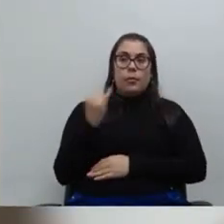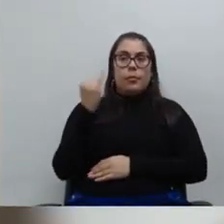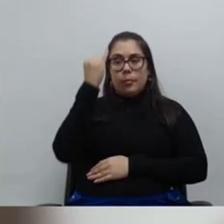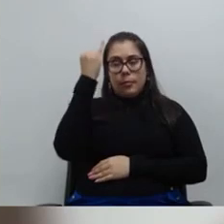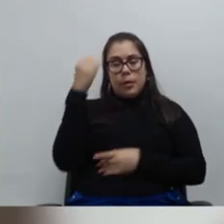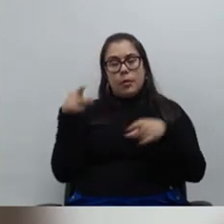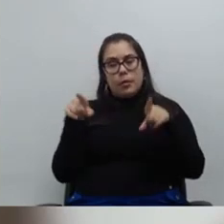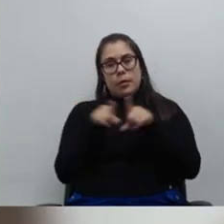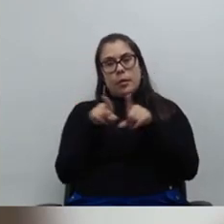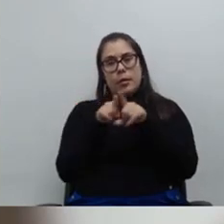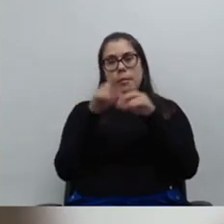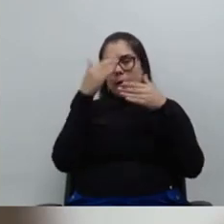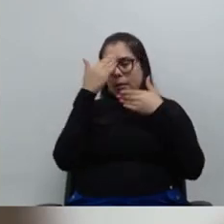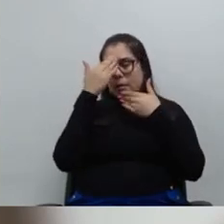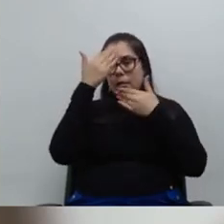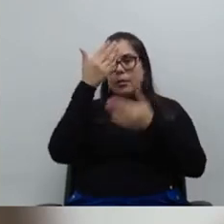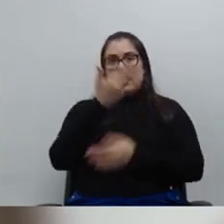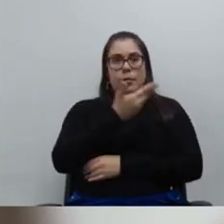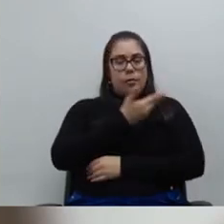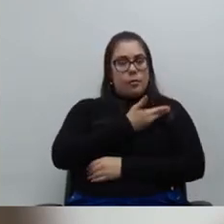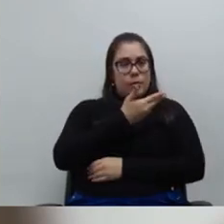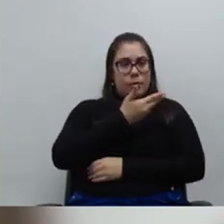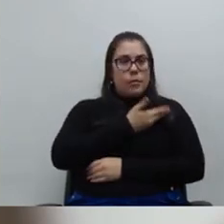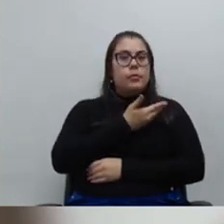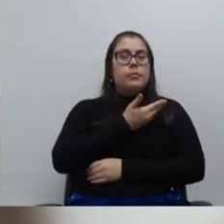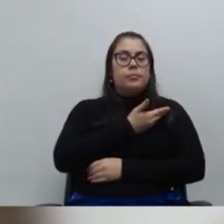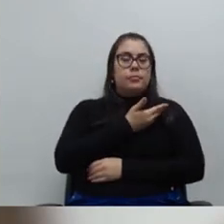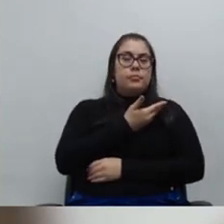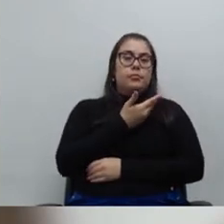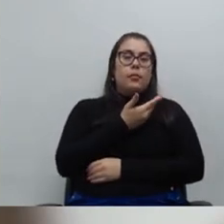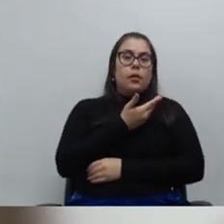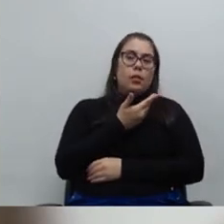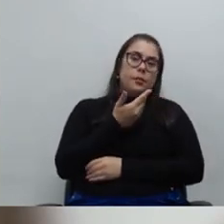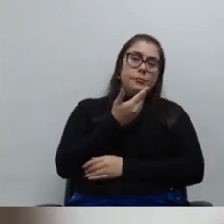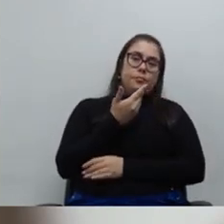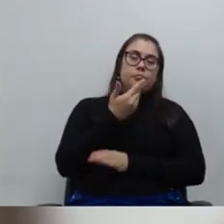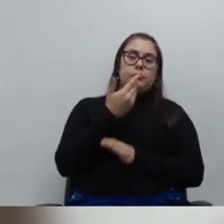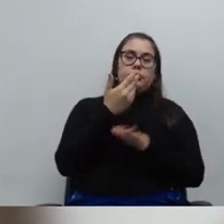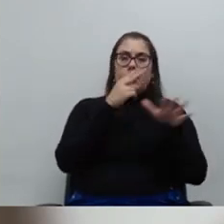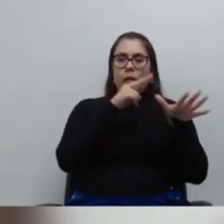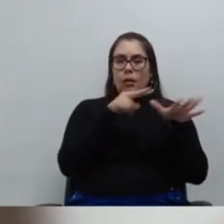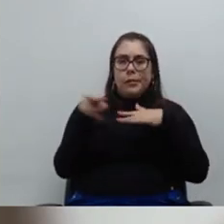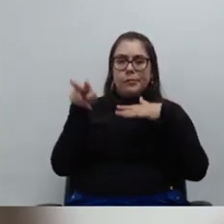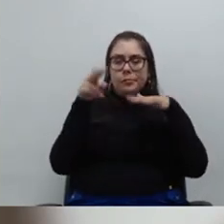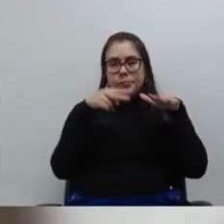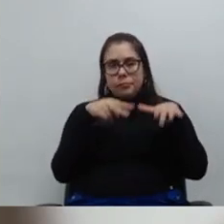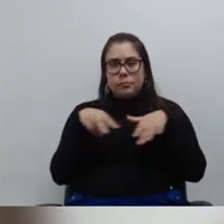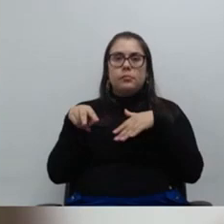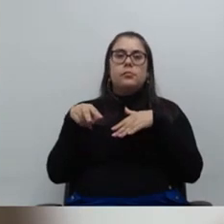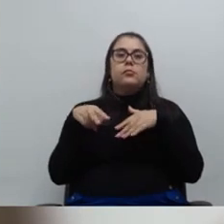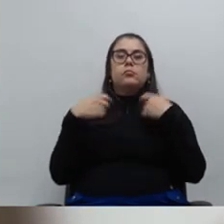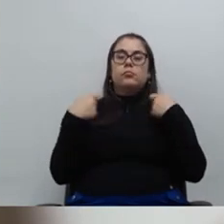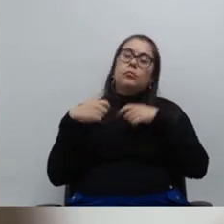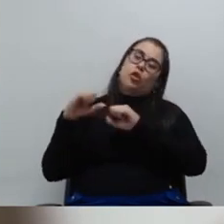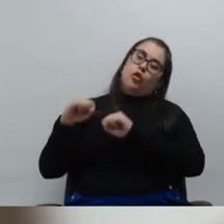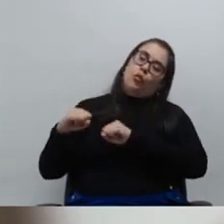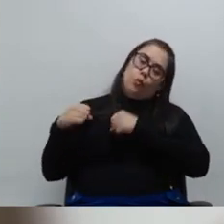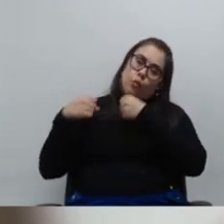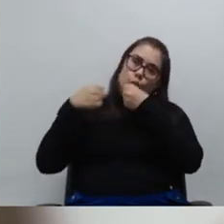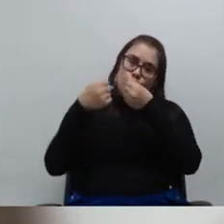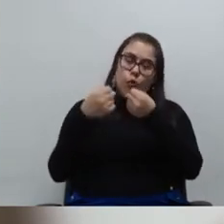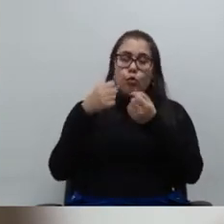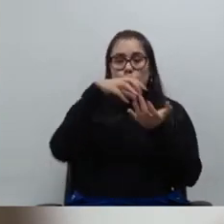também agradecendo os colegas defensores que me acionaram ao longo da semana para reiterar a importância do reforço das